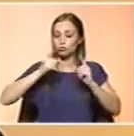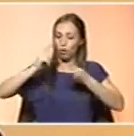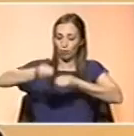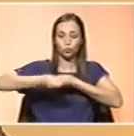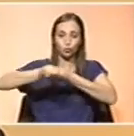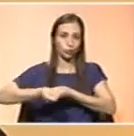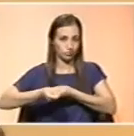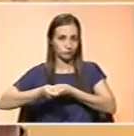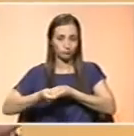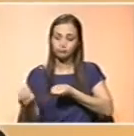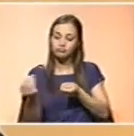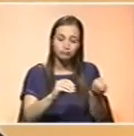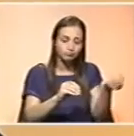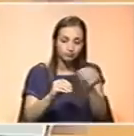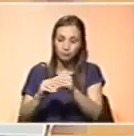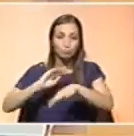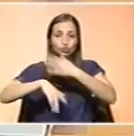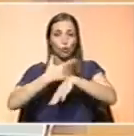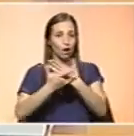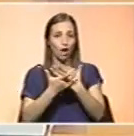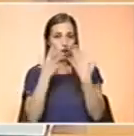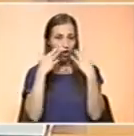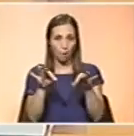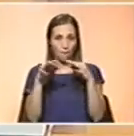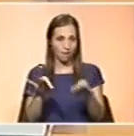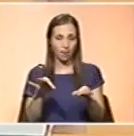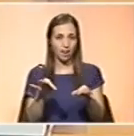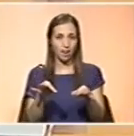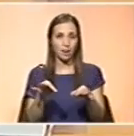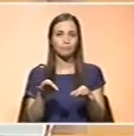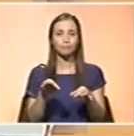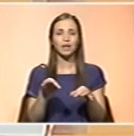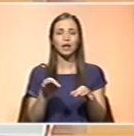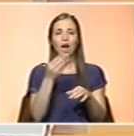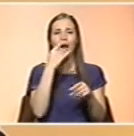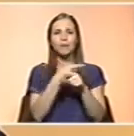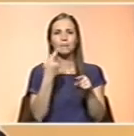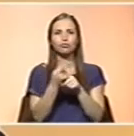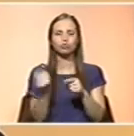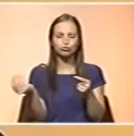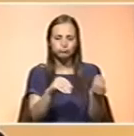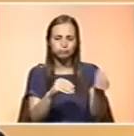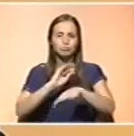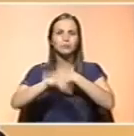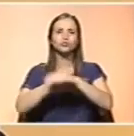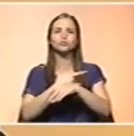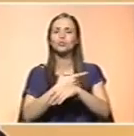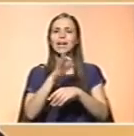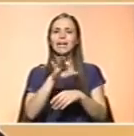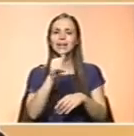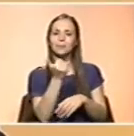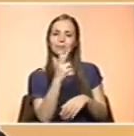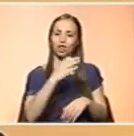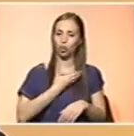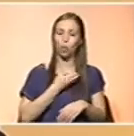cruza espécies desde Mas também há muita gente que contesta os alimentos híbridos, não é? Os híbridos não têm tanta poémica. E os transgénicos Os